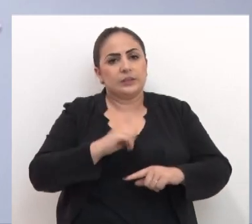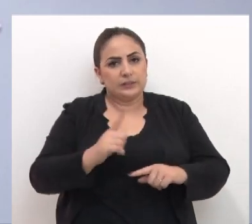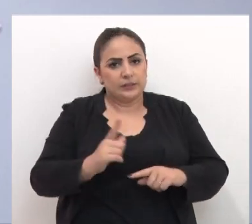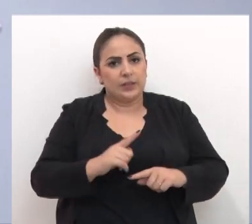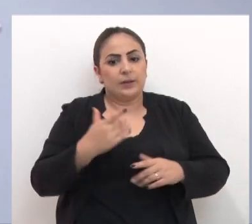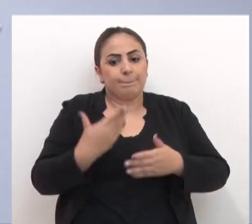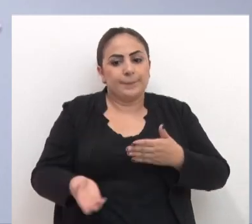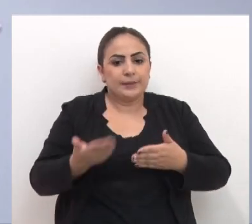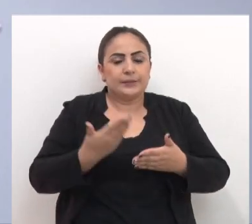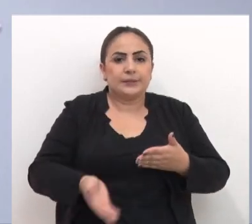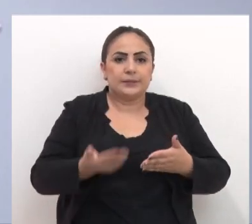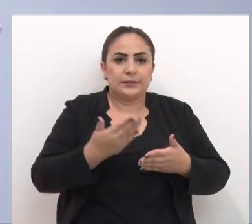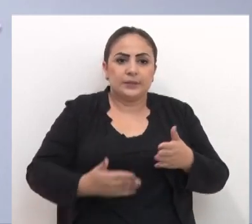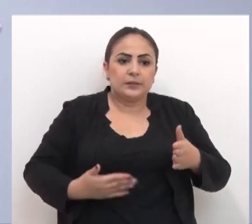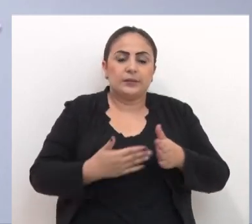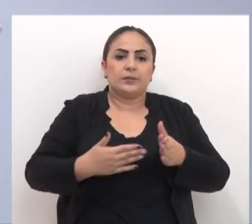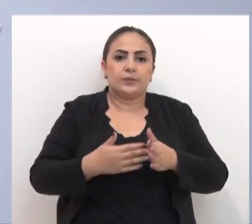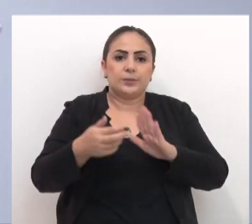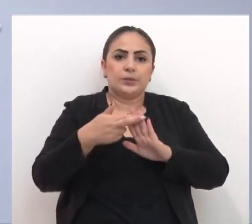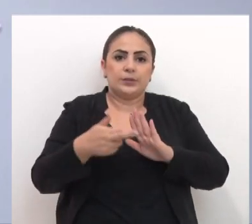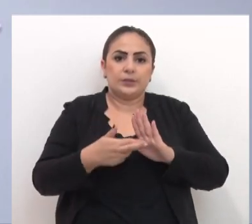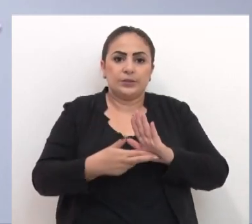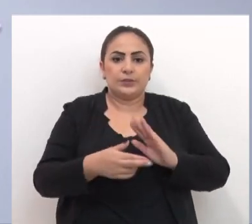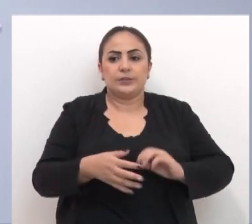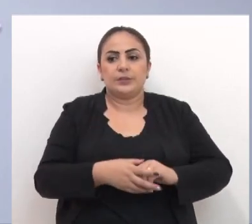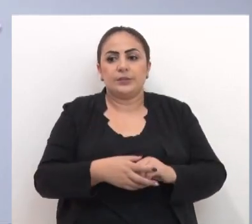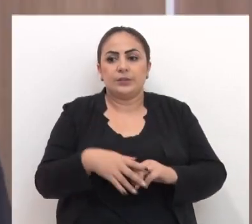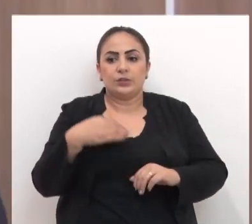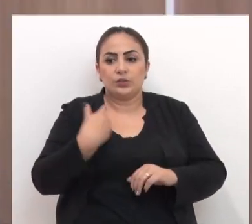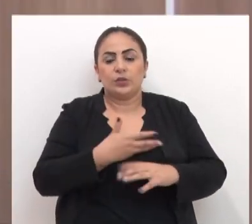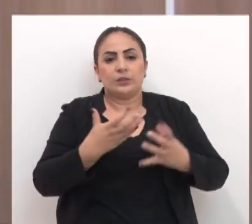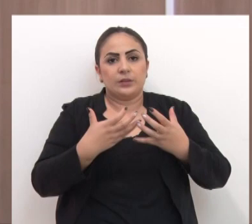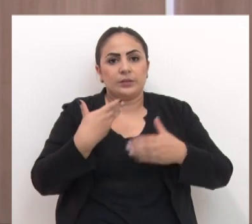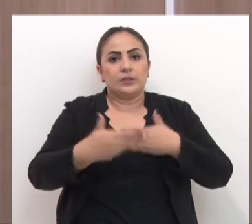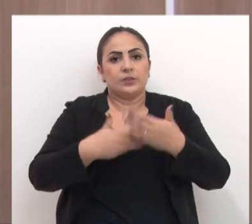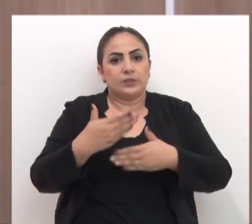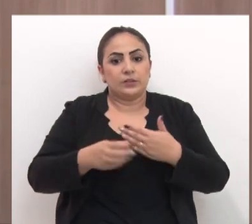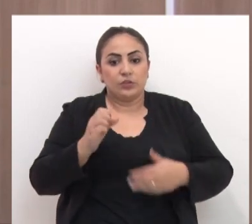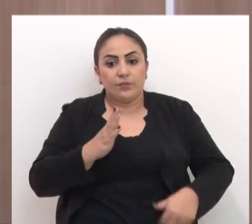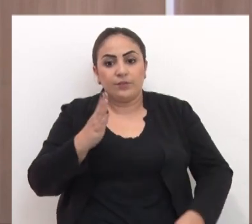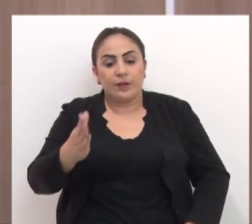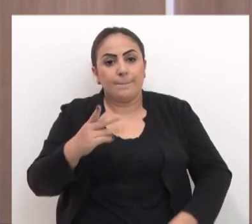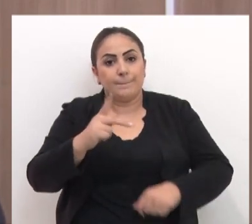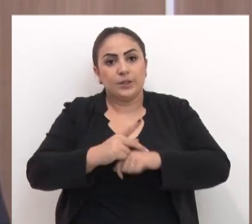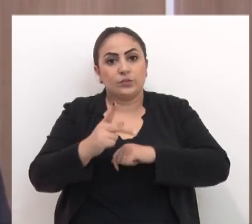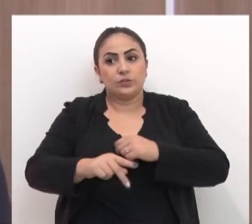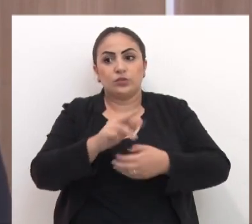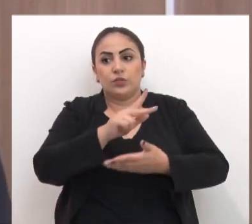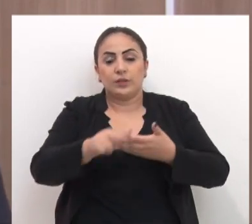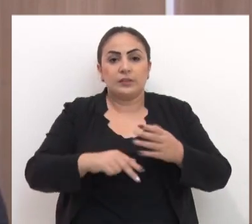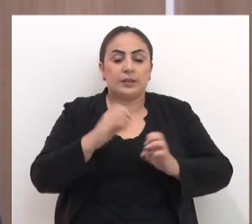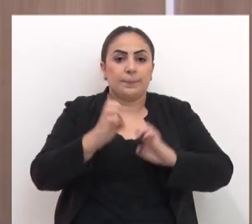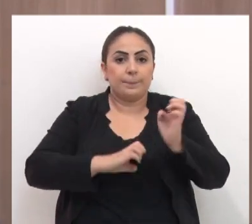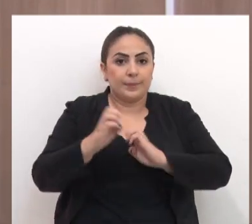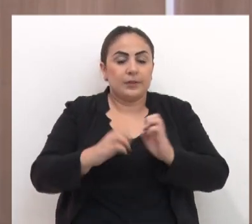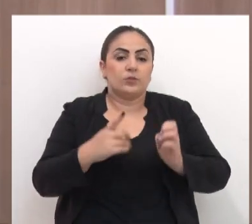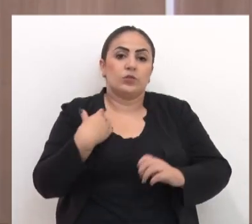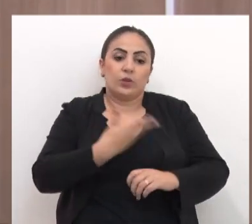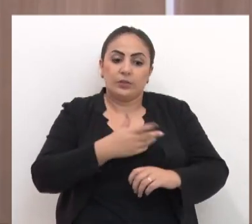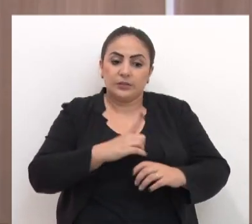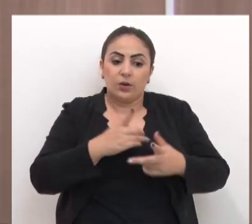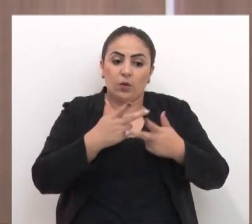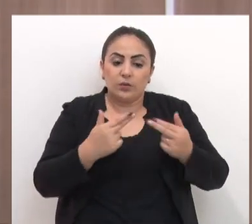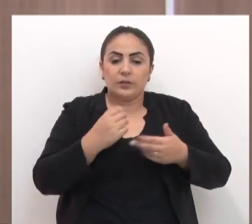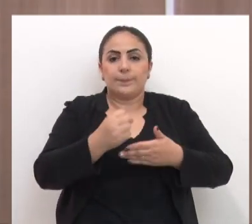segmentos da sociedade terminam perdendo com esse entrave burocrático Então nós queremos que desenvolvimento quando a gente olha para as fundas vindo várias empresas